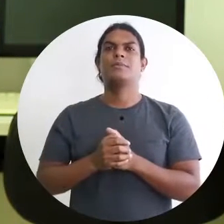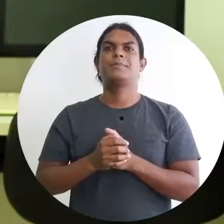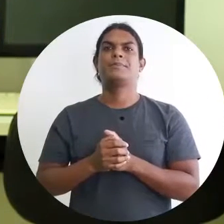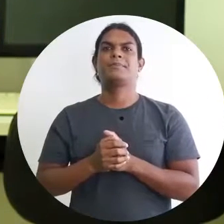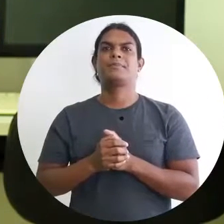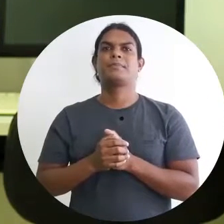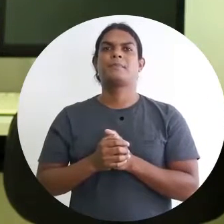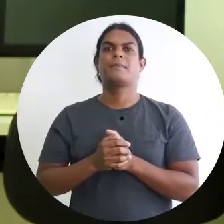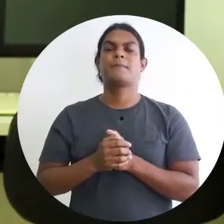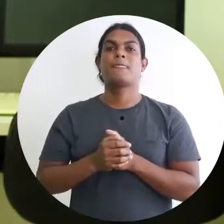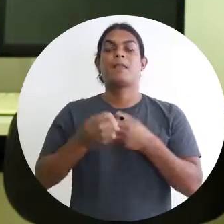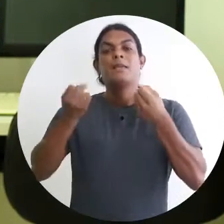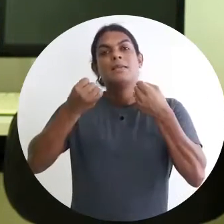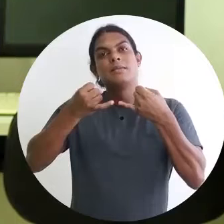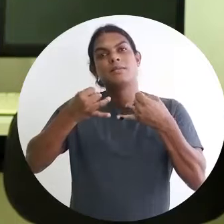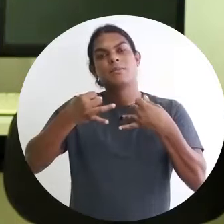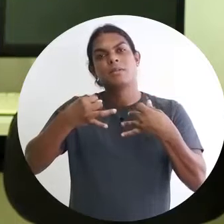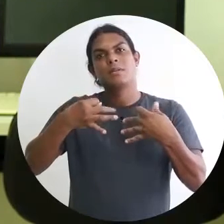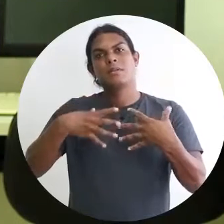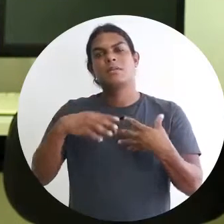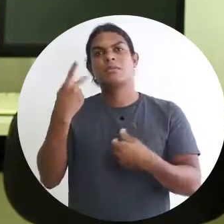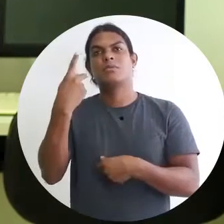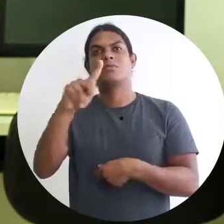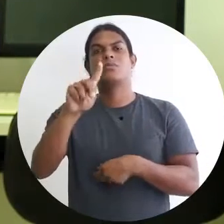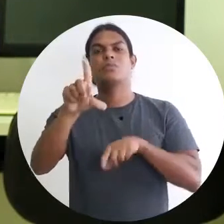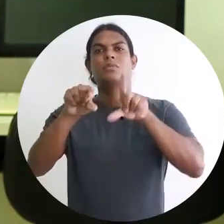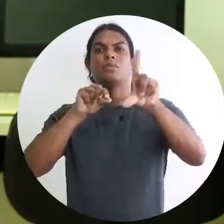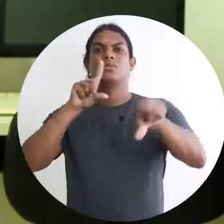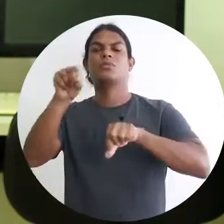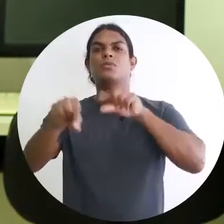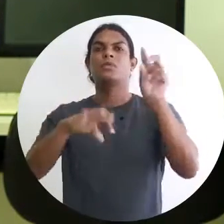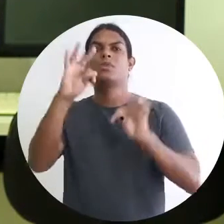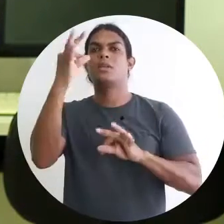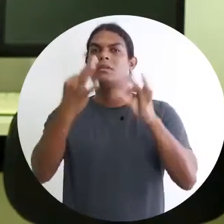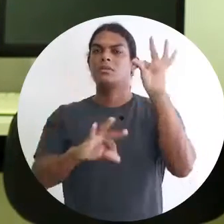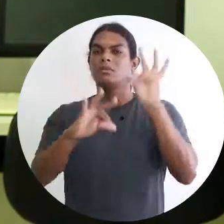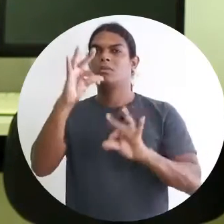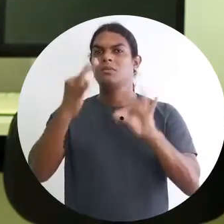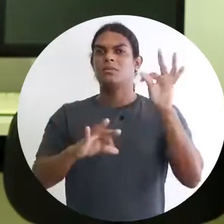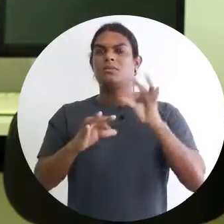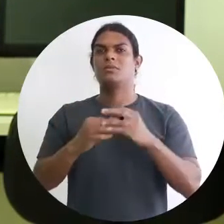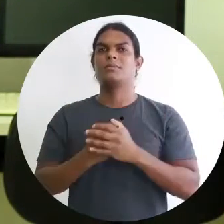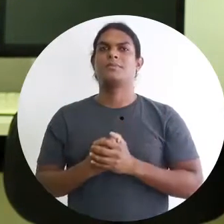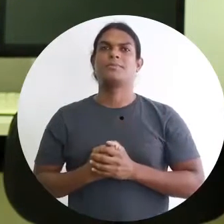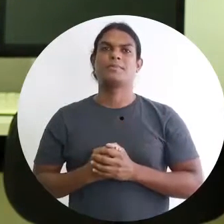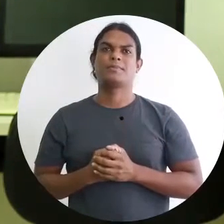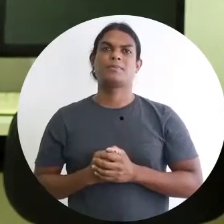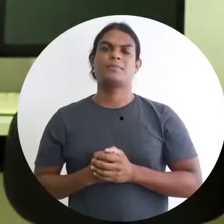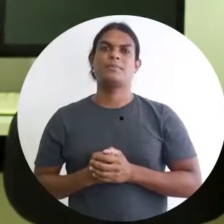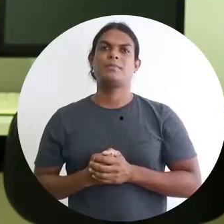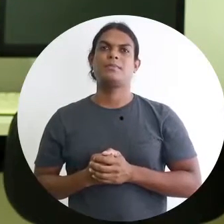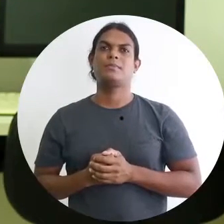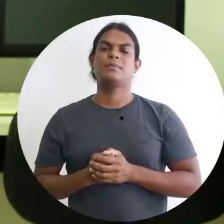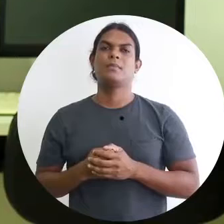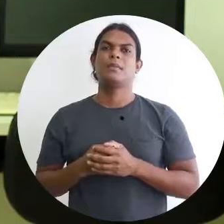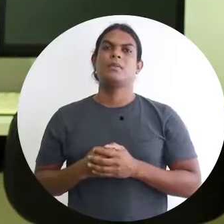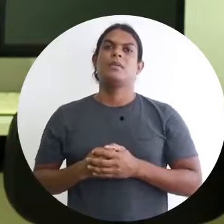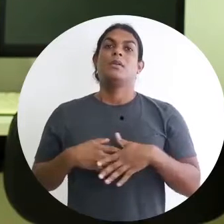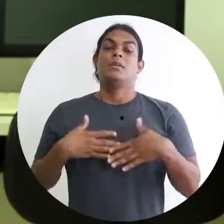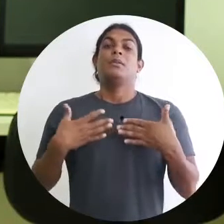justificando a escolha dos recursos, estratégias e serviços de tecnologia assistiva necessários. Ok? Então,